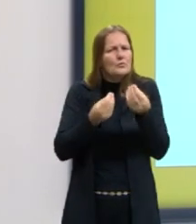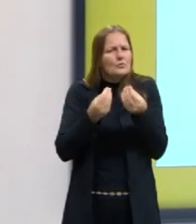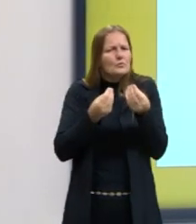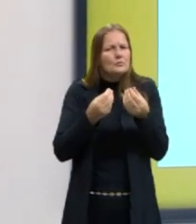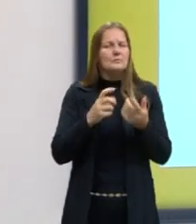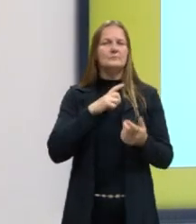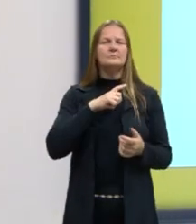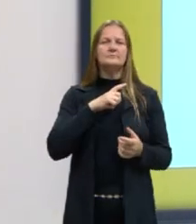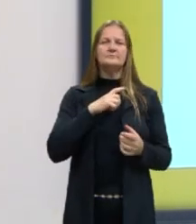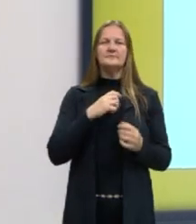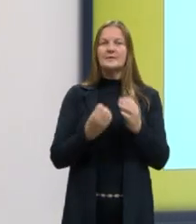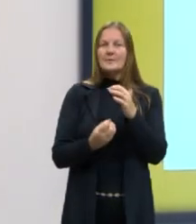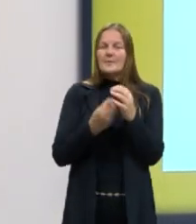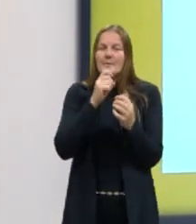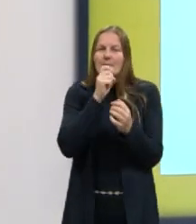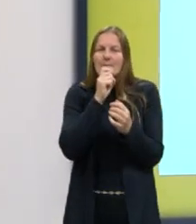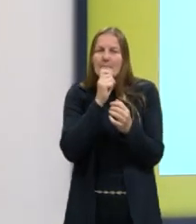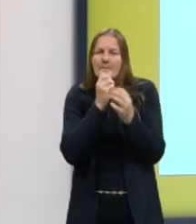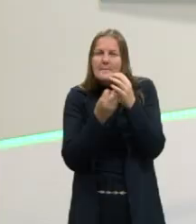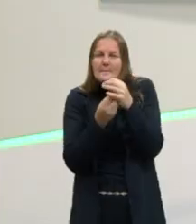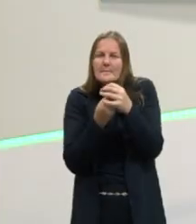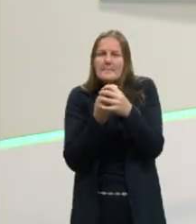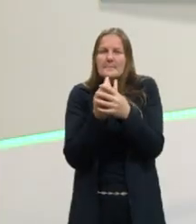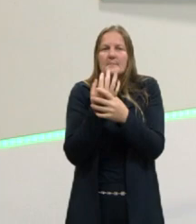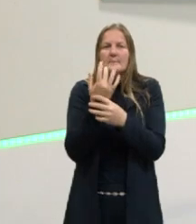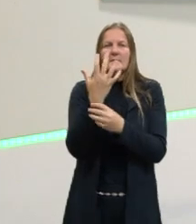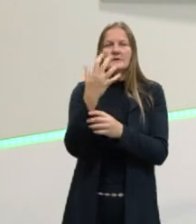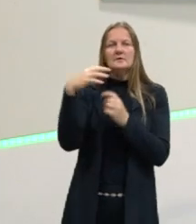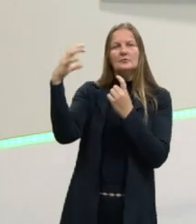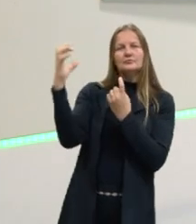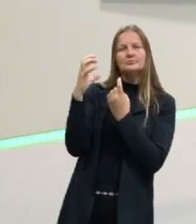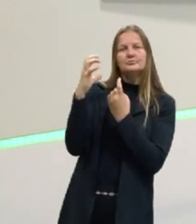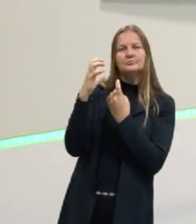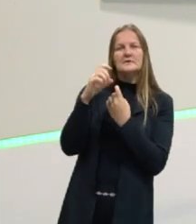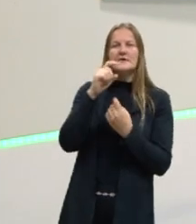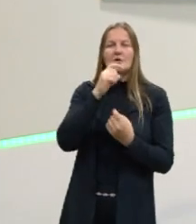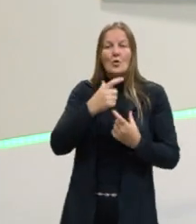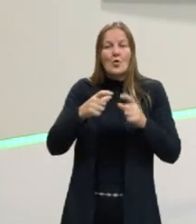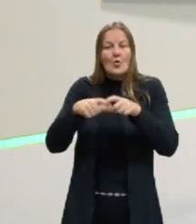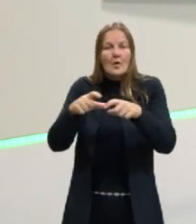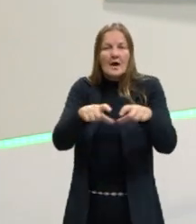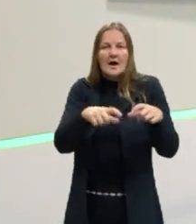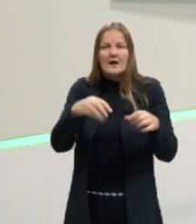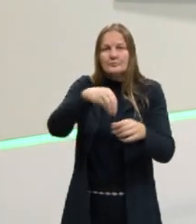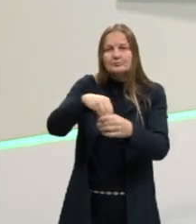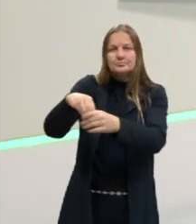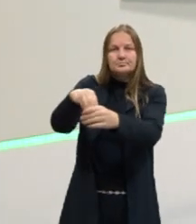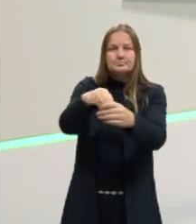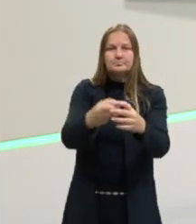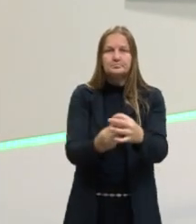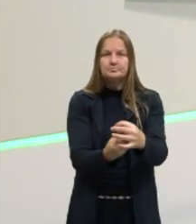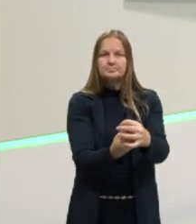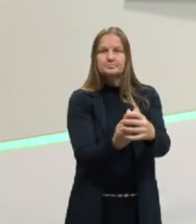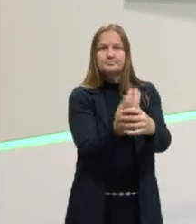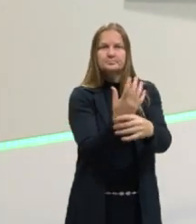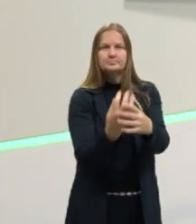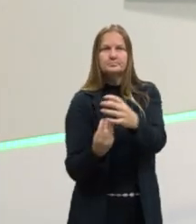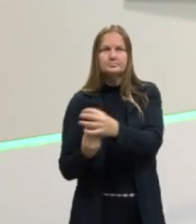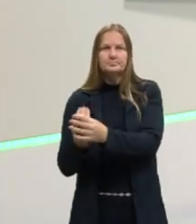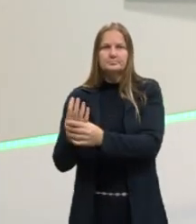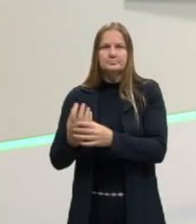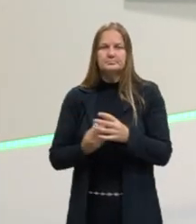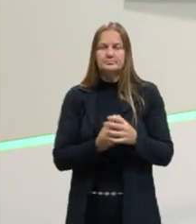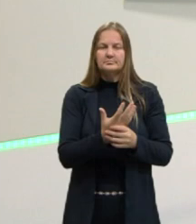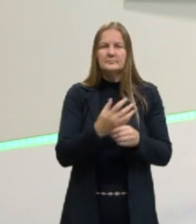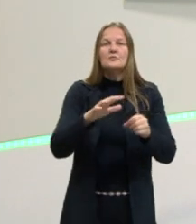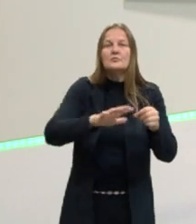como as plantas reagem às influências do meio em que estão. Porque as plantas, elas reagem ao